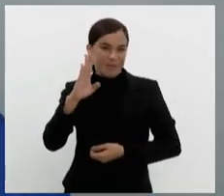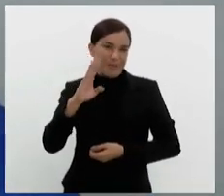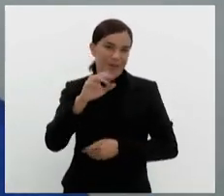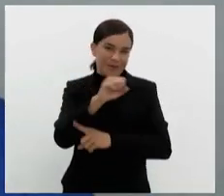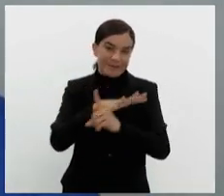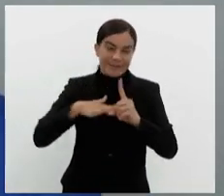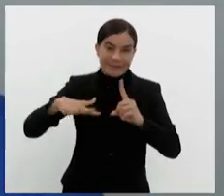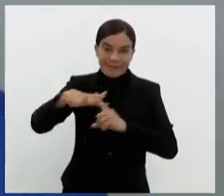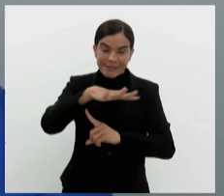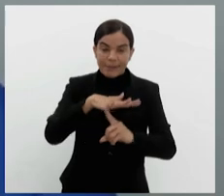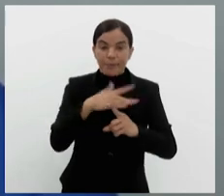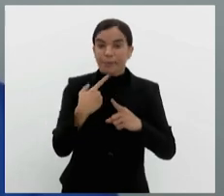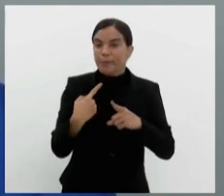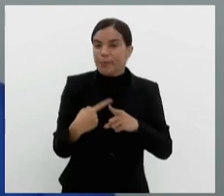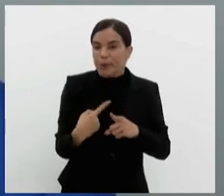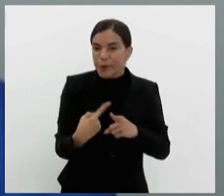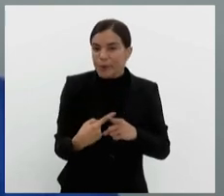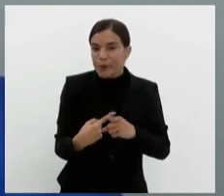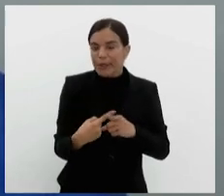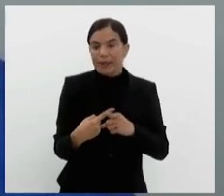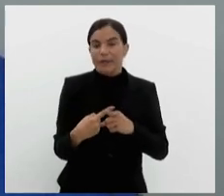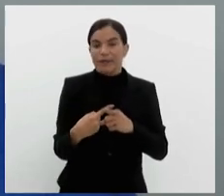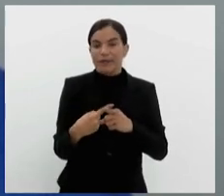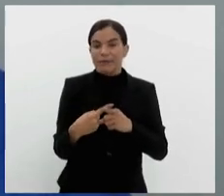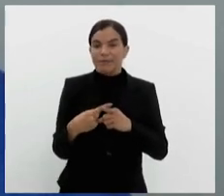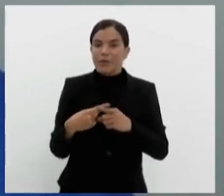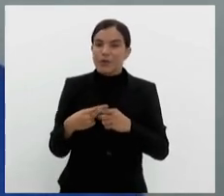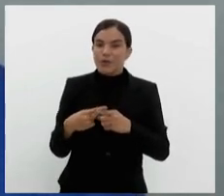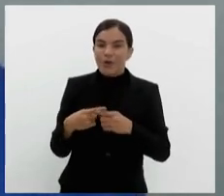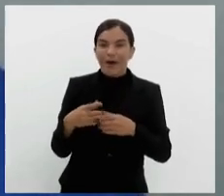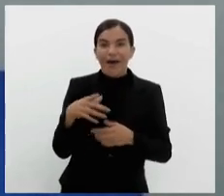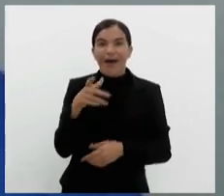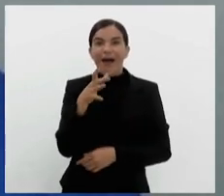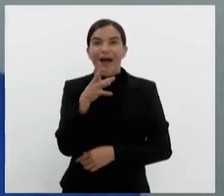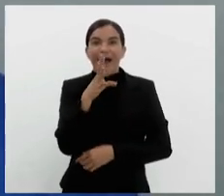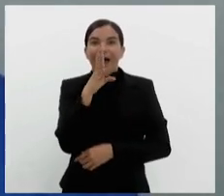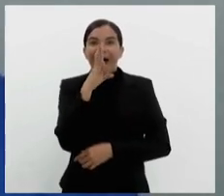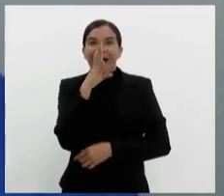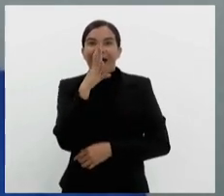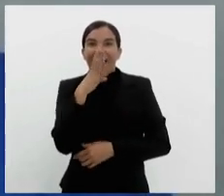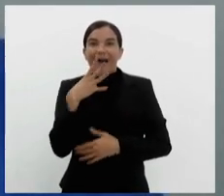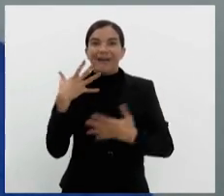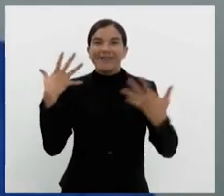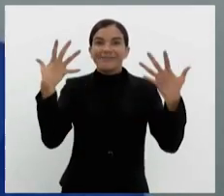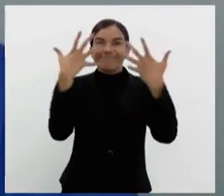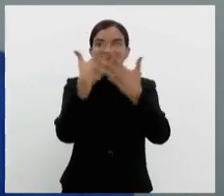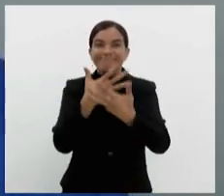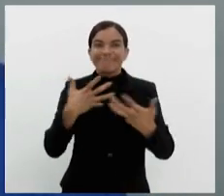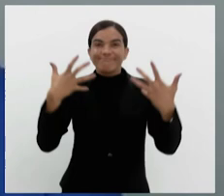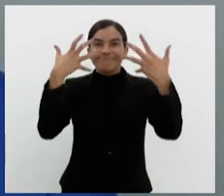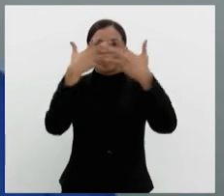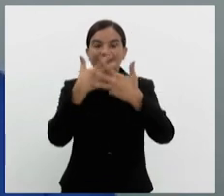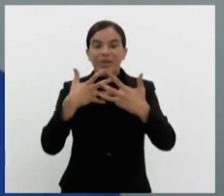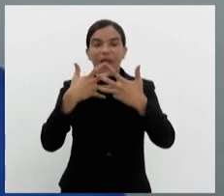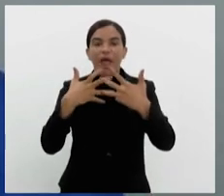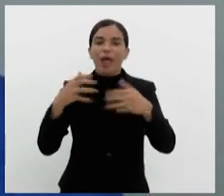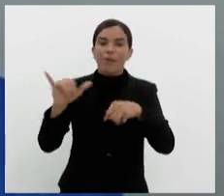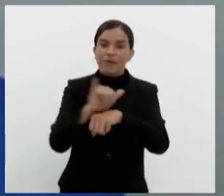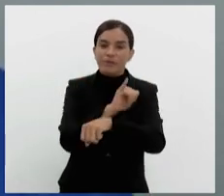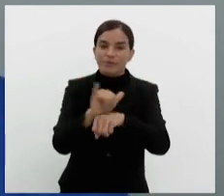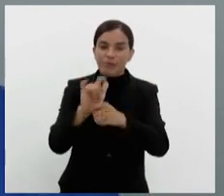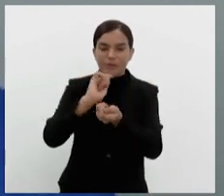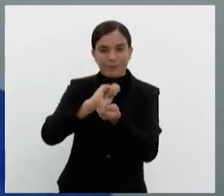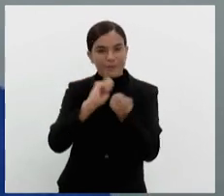sociedade, pois, além de nos entreter e encantar também, é um instrumento de